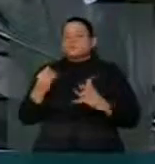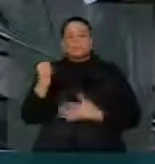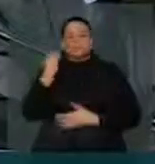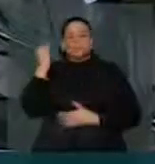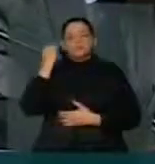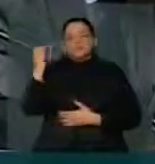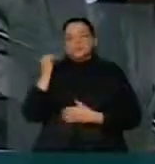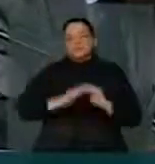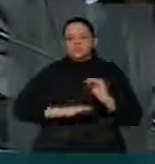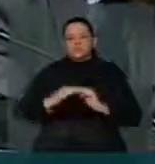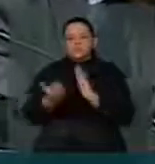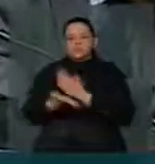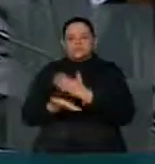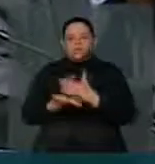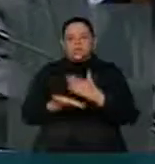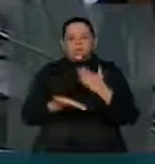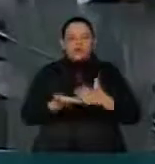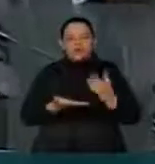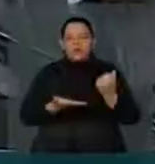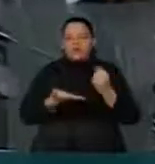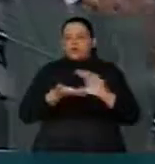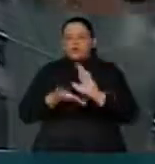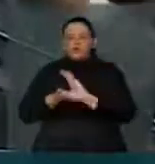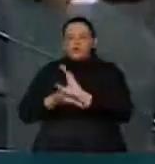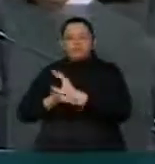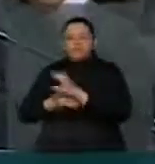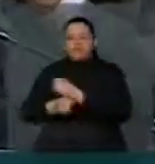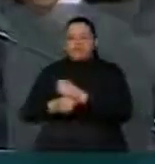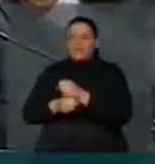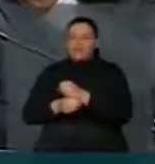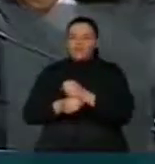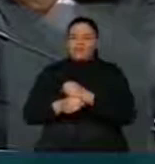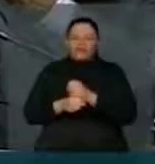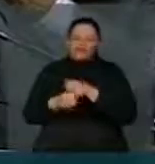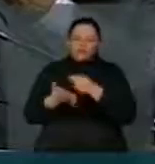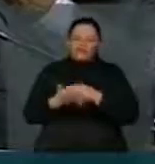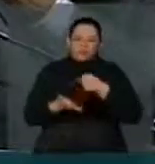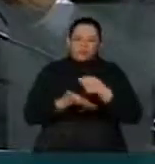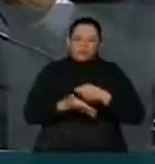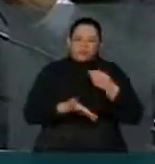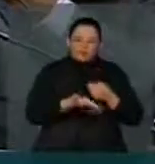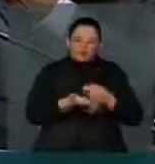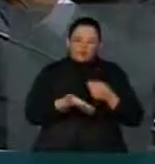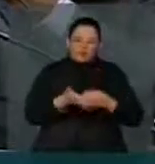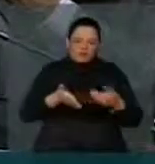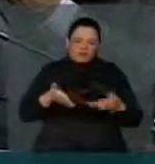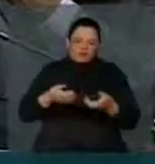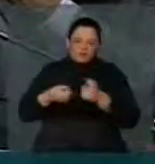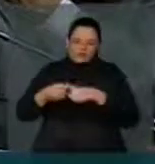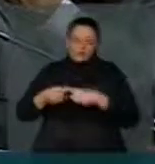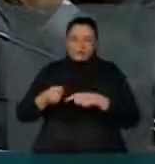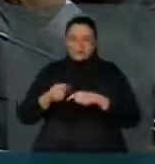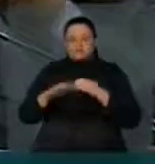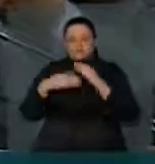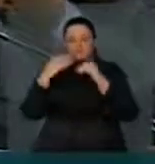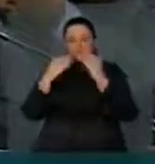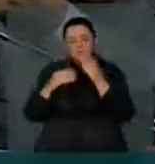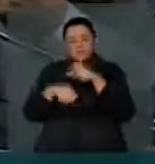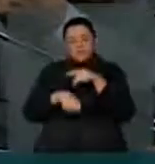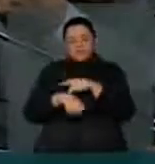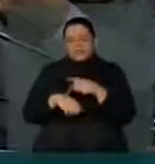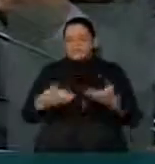financiamento de longo prazo e que tem sido central para o processo de desenvolvimento do nosso país. Mas, duas